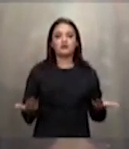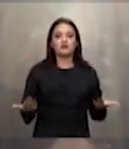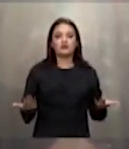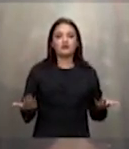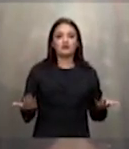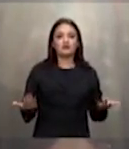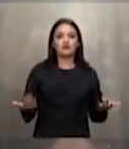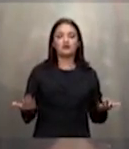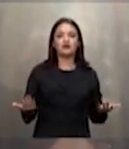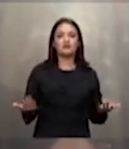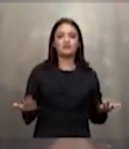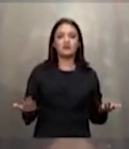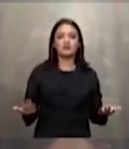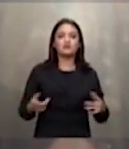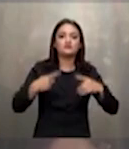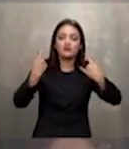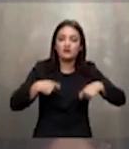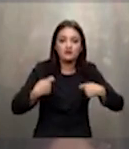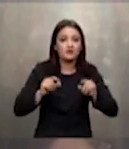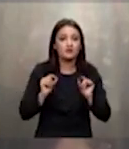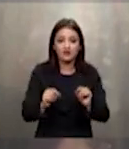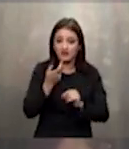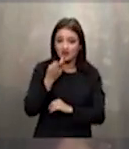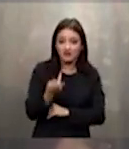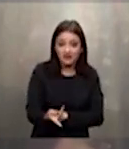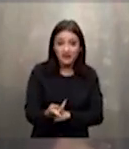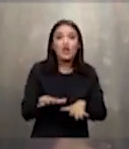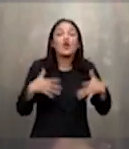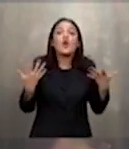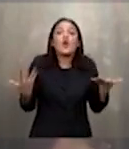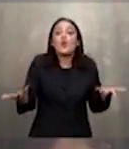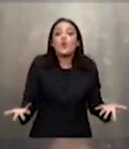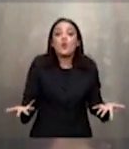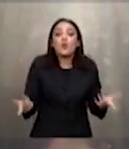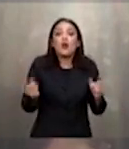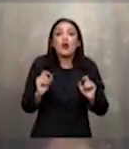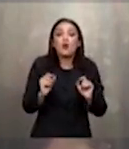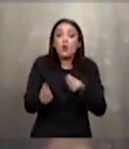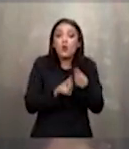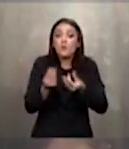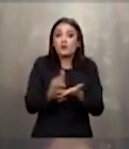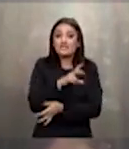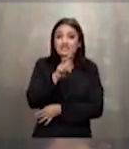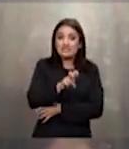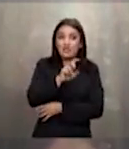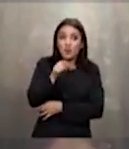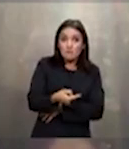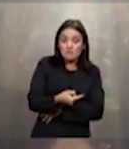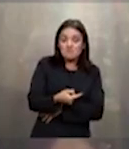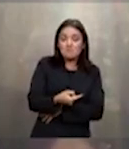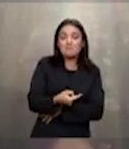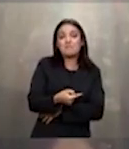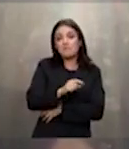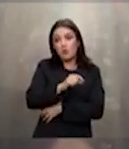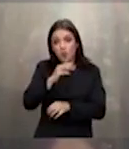e é preciso pensar que quais quais são as condições de 5.568 municípios muitos